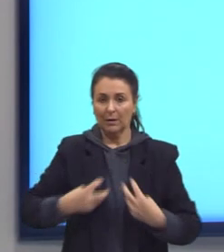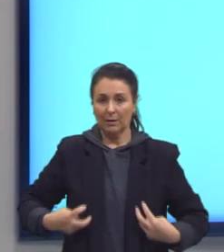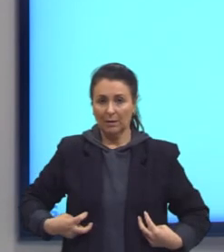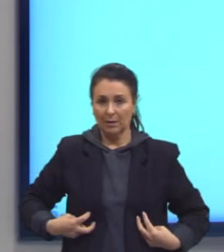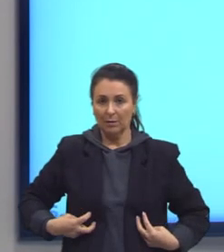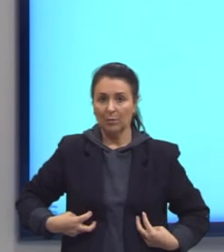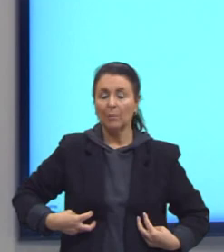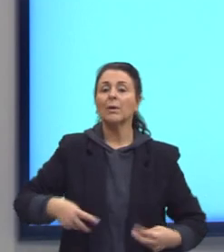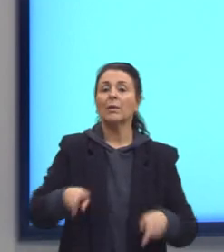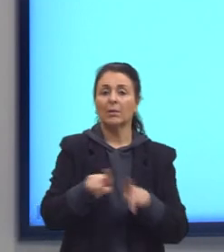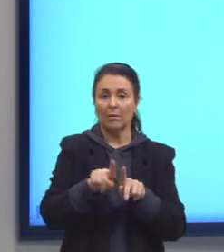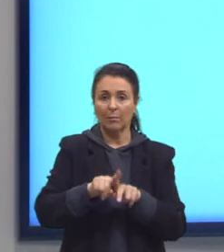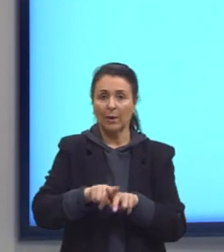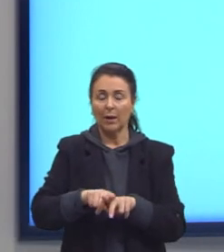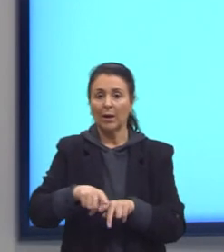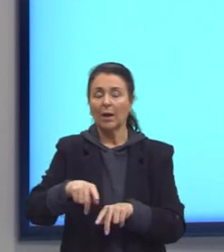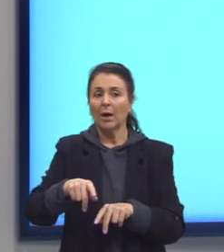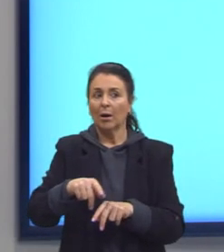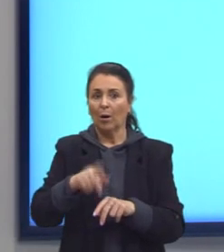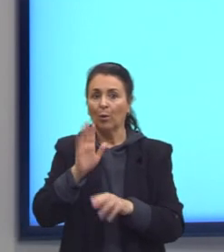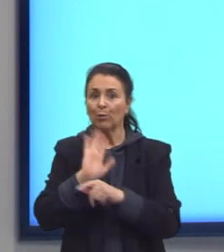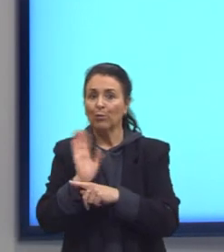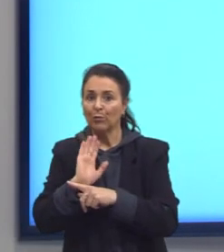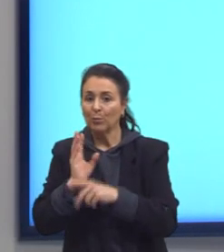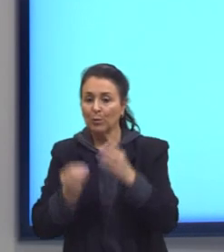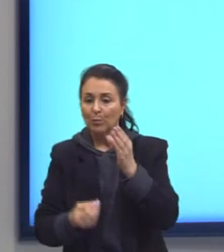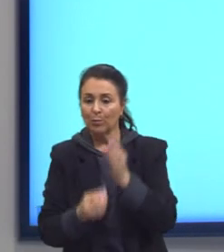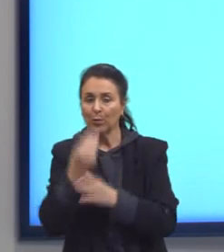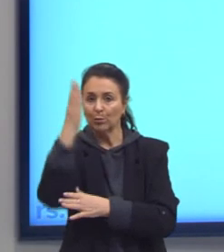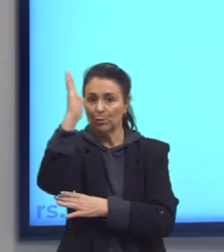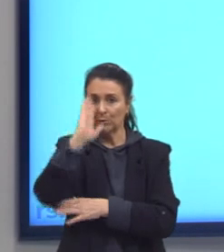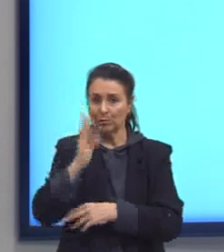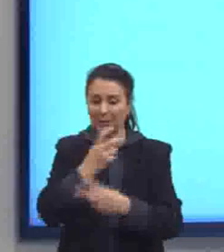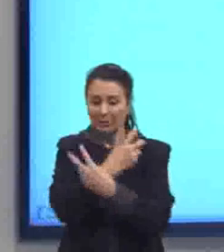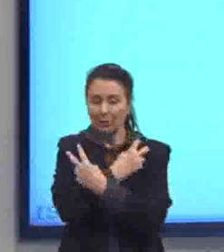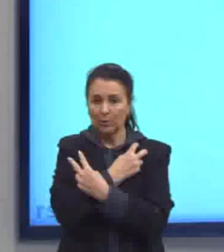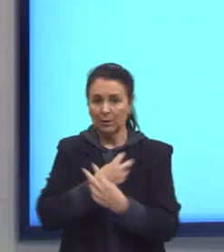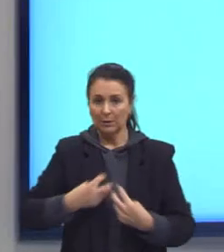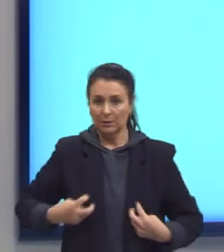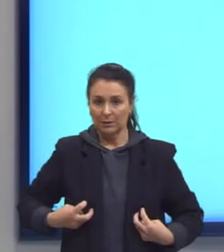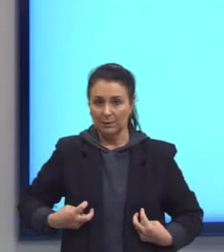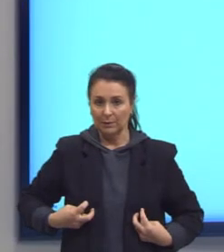você reassistir um dos grandes filmes brasileiros, um importante filme brasileiro.